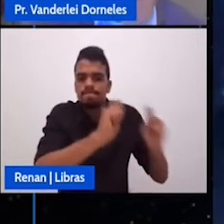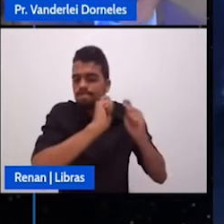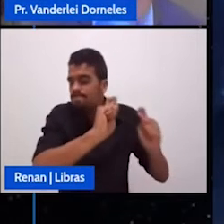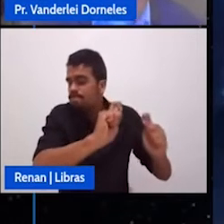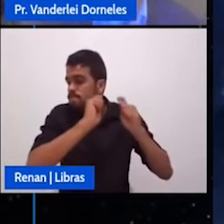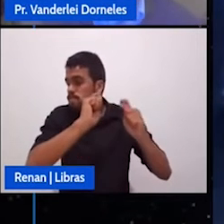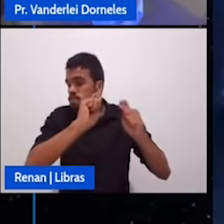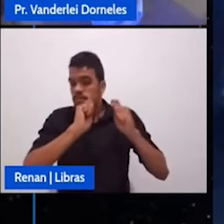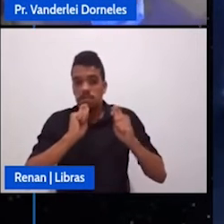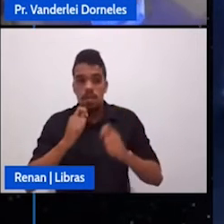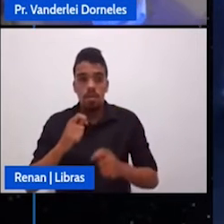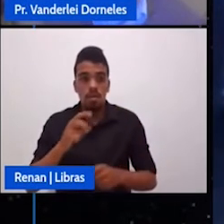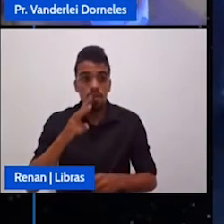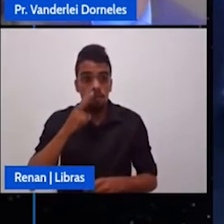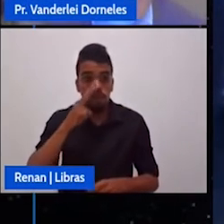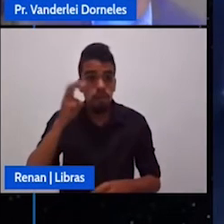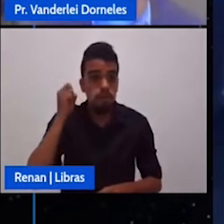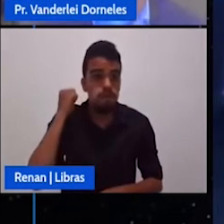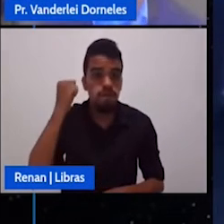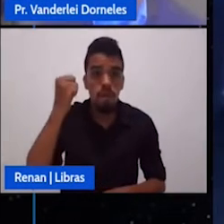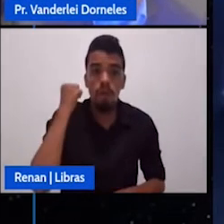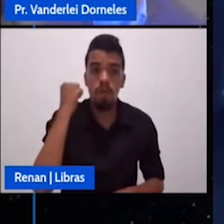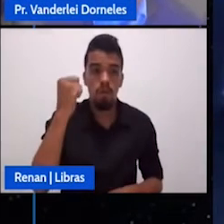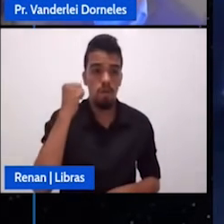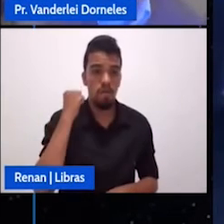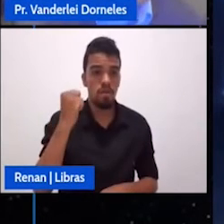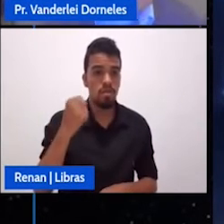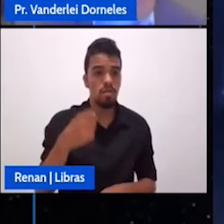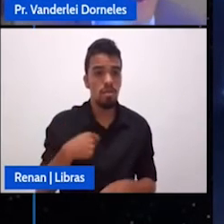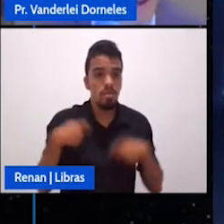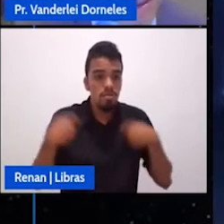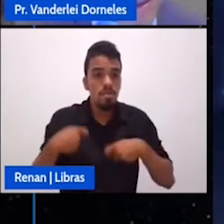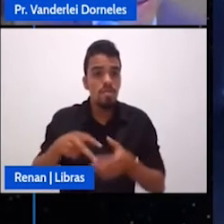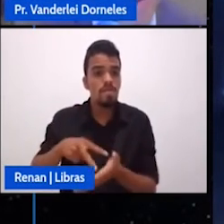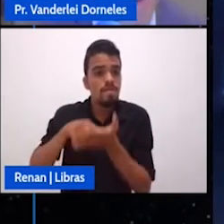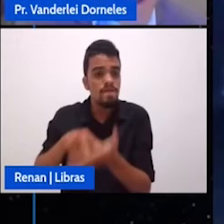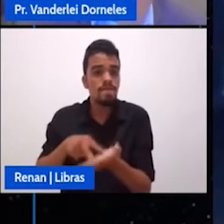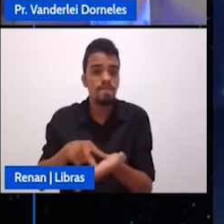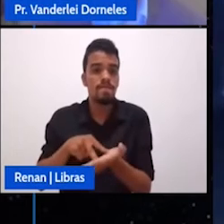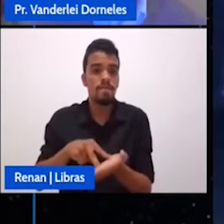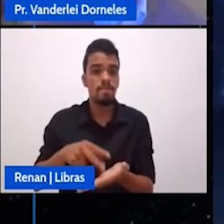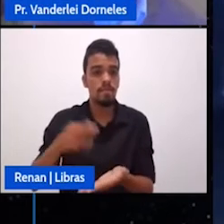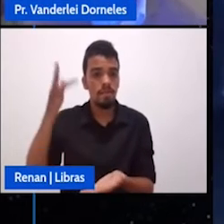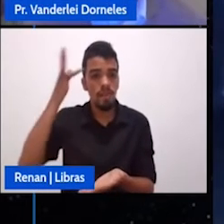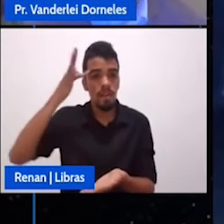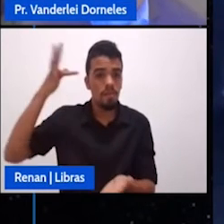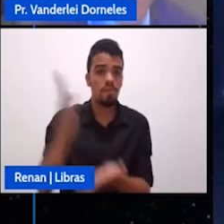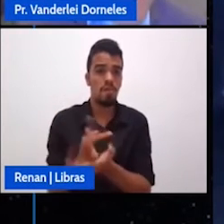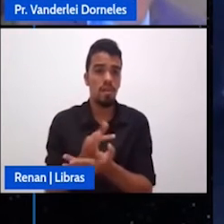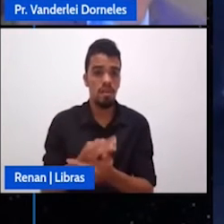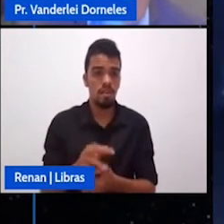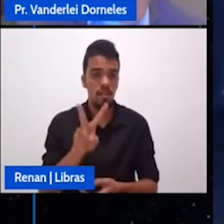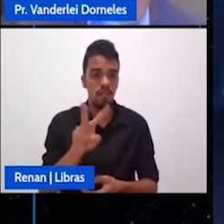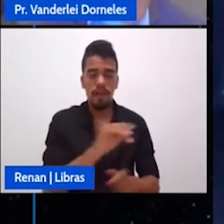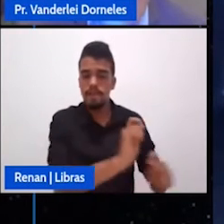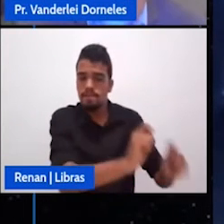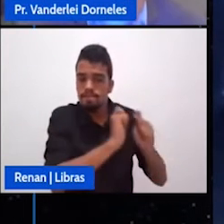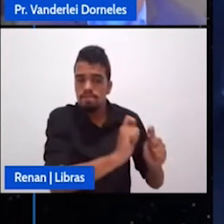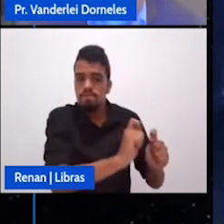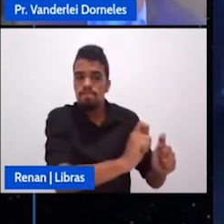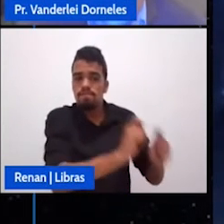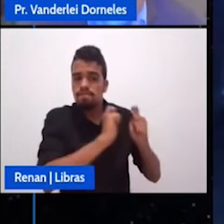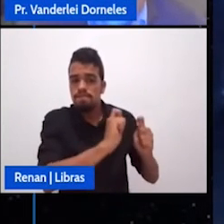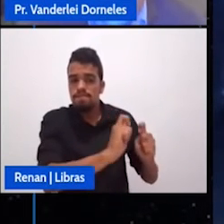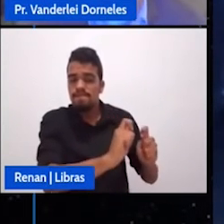você duvide dos seus sentidos da sua fé das suas convicções será uma pressão para que você desista da sua